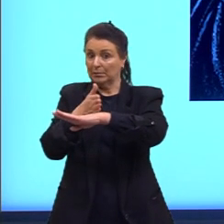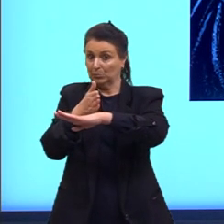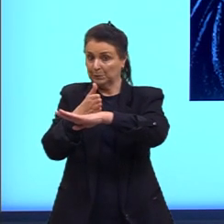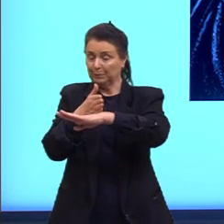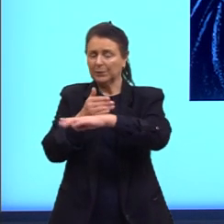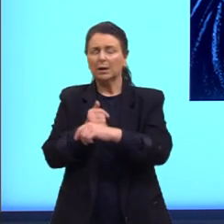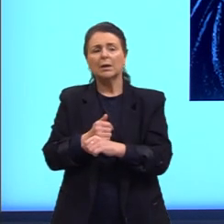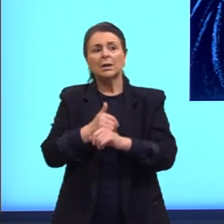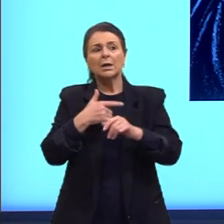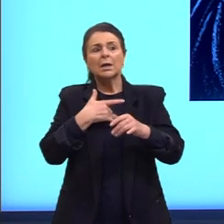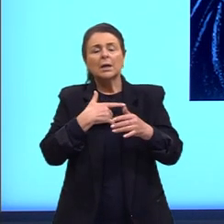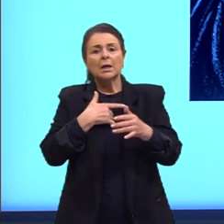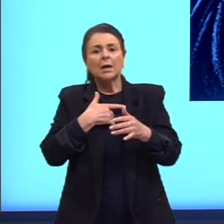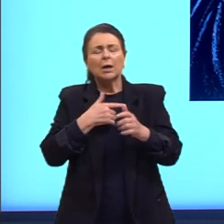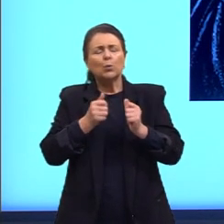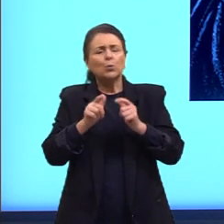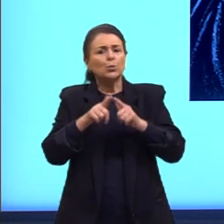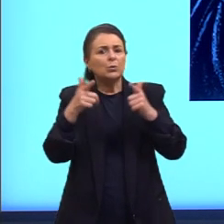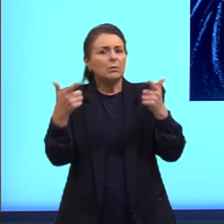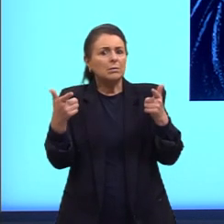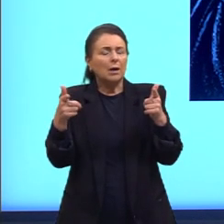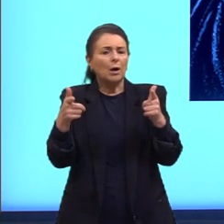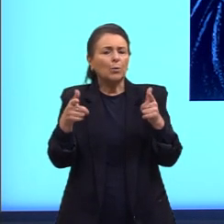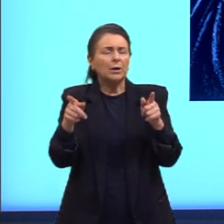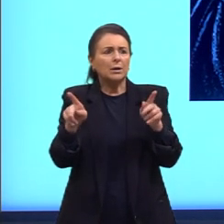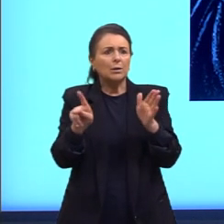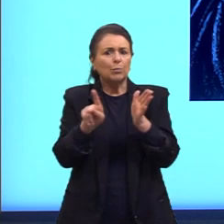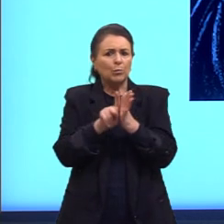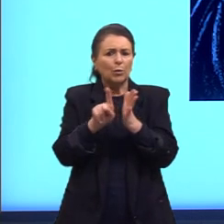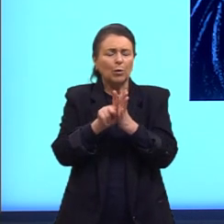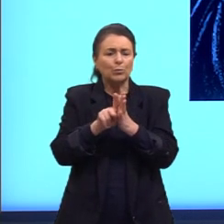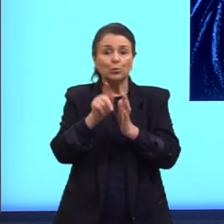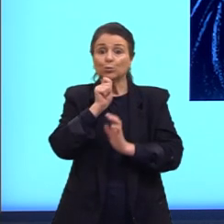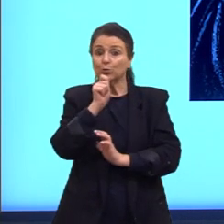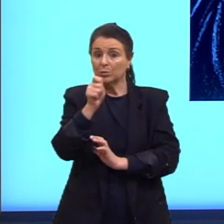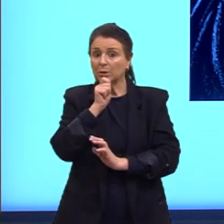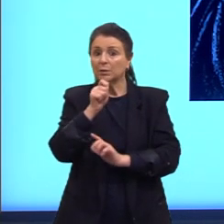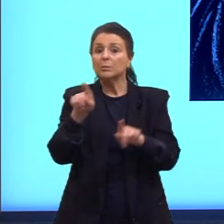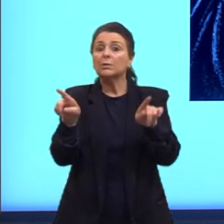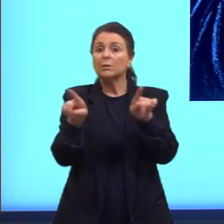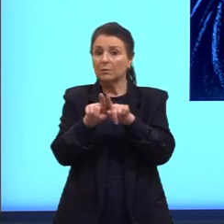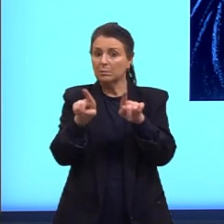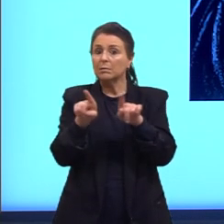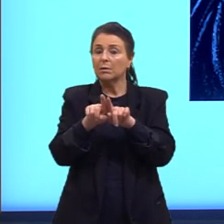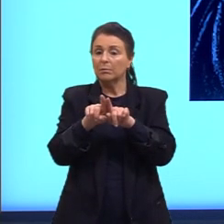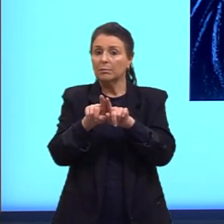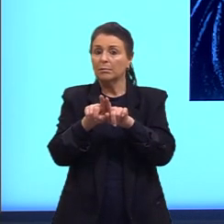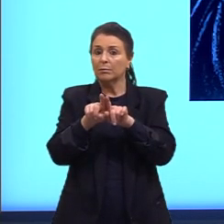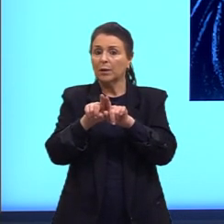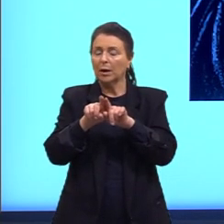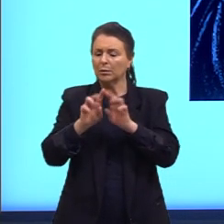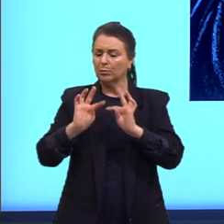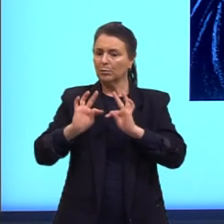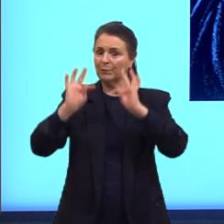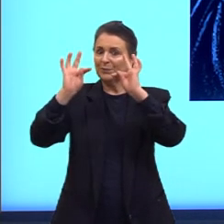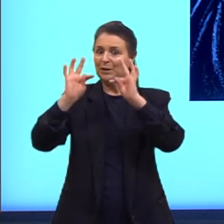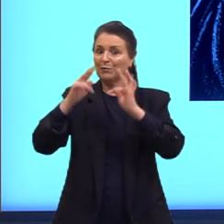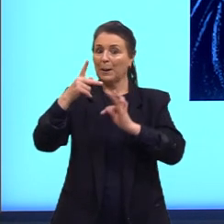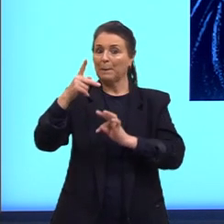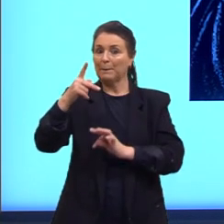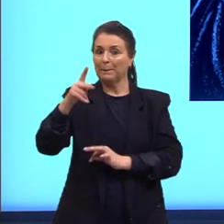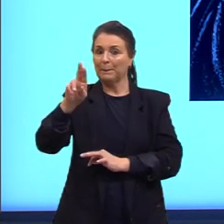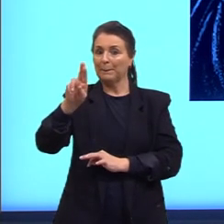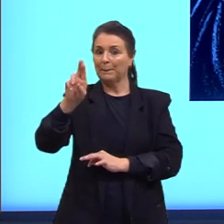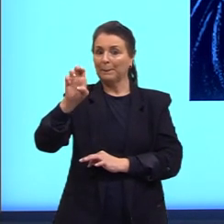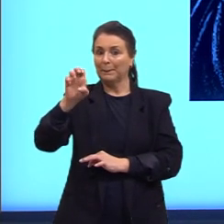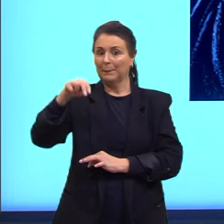a gente pode dizer que os jornais e o próprio jornalismo teve um grande salto tecnológico com a prensa de papel que foi